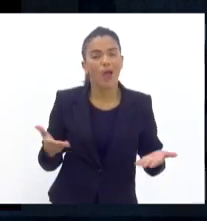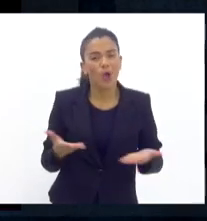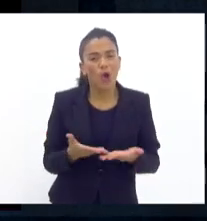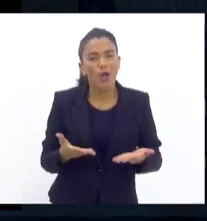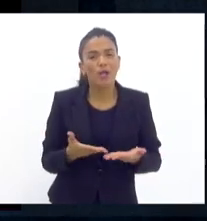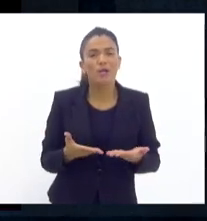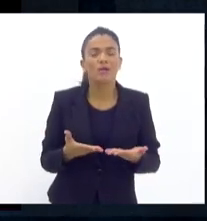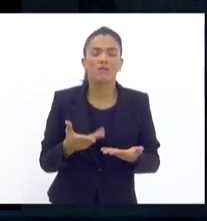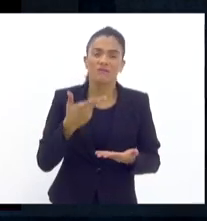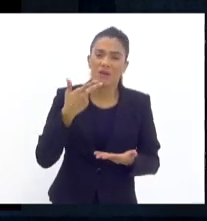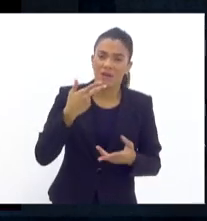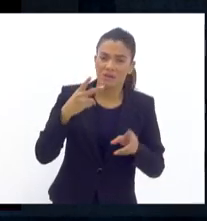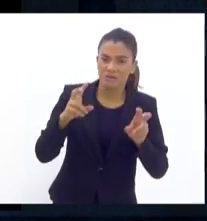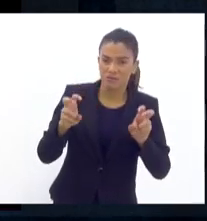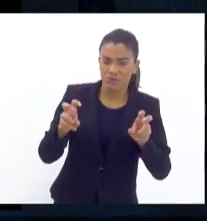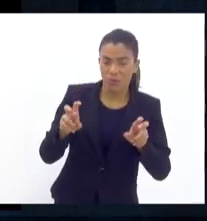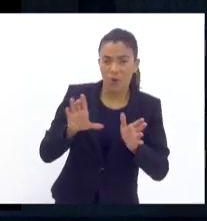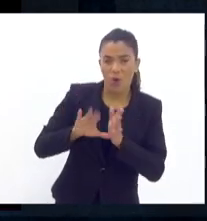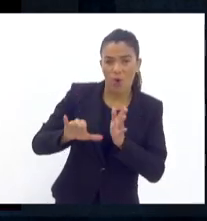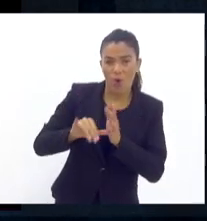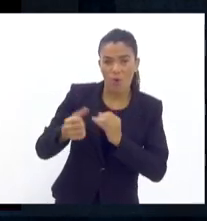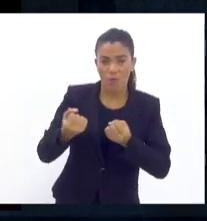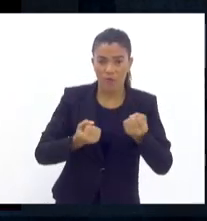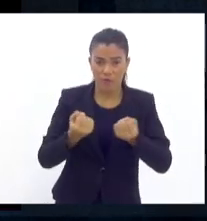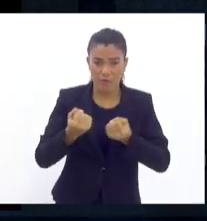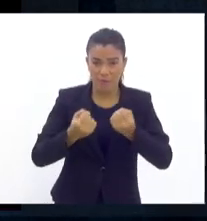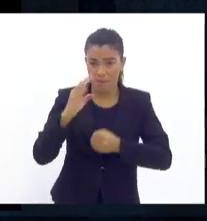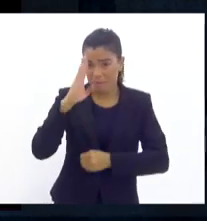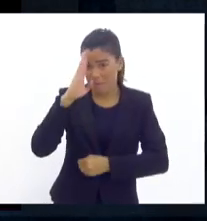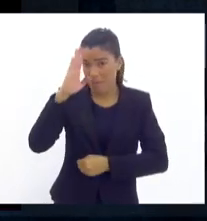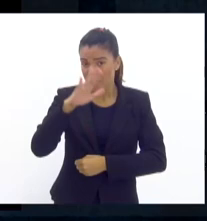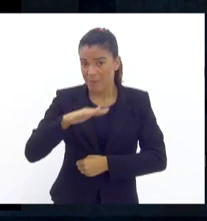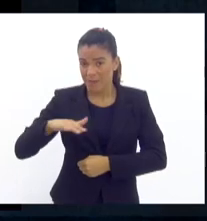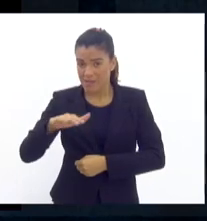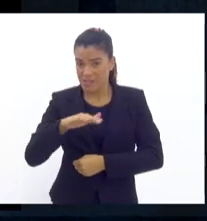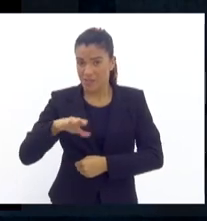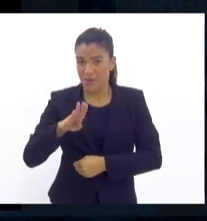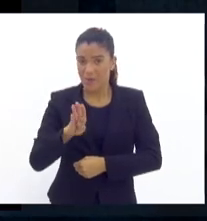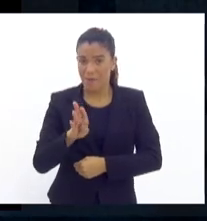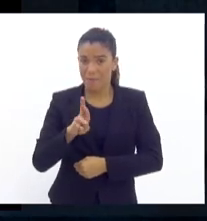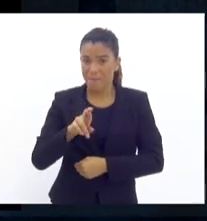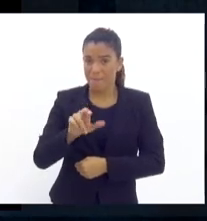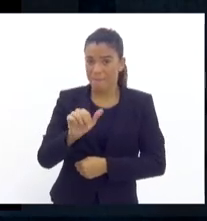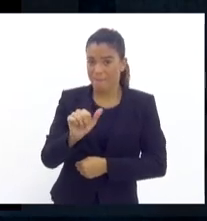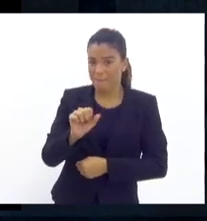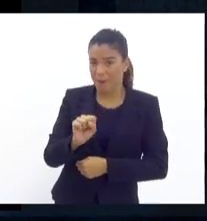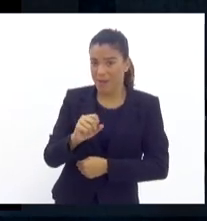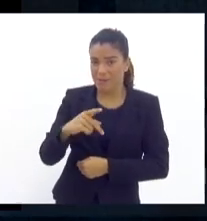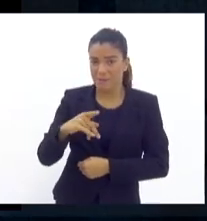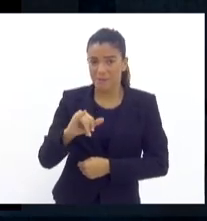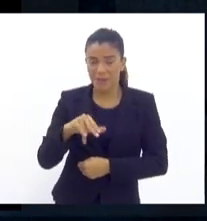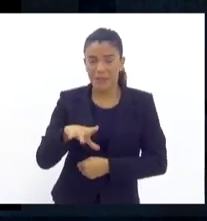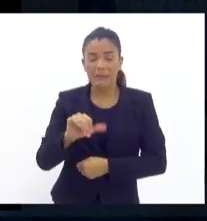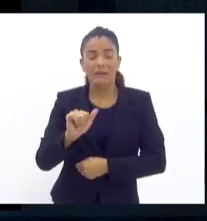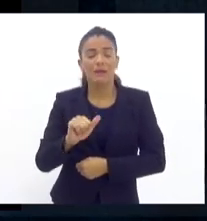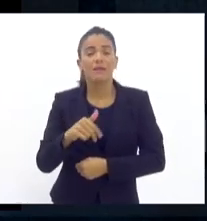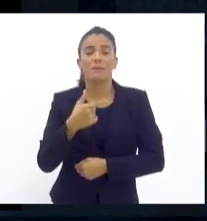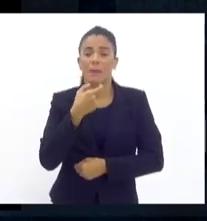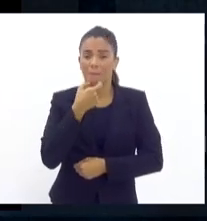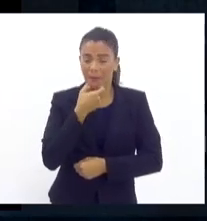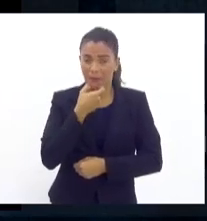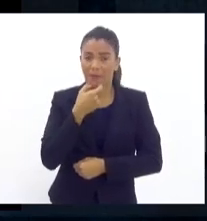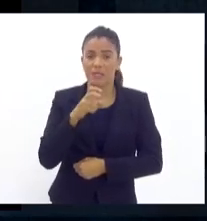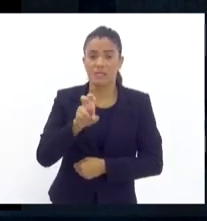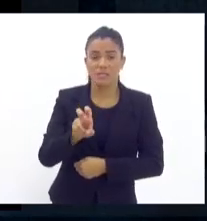do roubo de veículo e principalmente Bras de Pina e Vila da Penha, ali a área do Quitungo e das Cinco